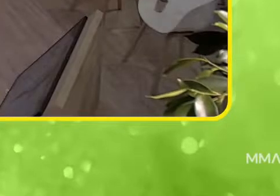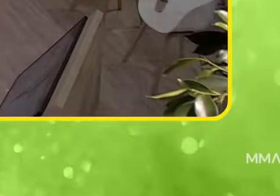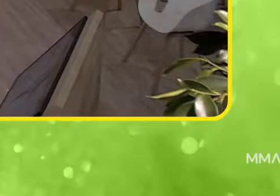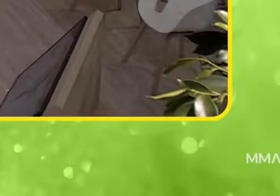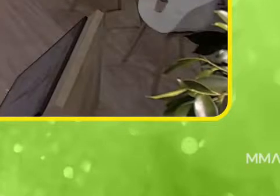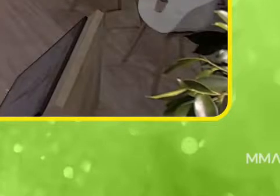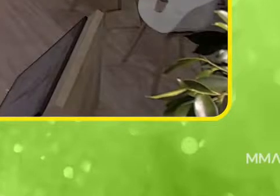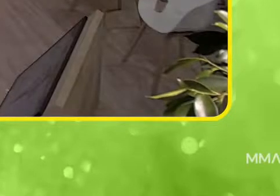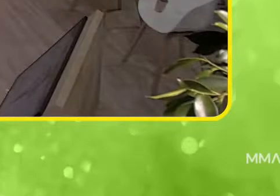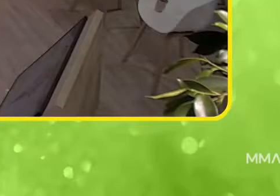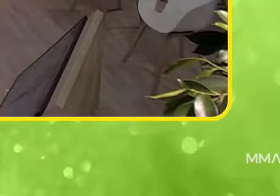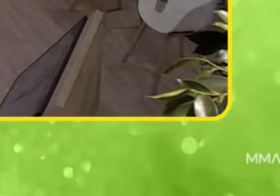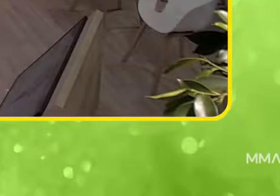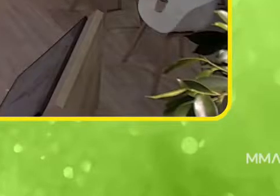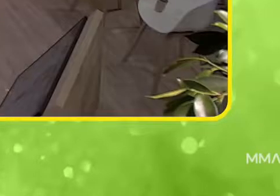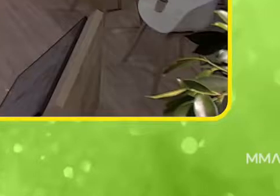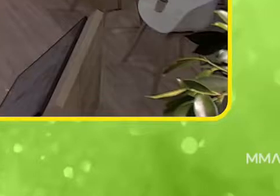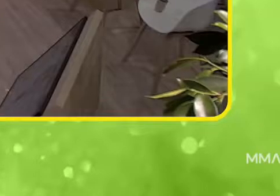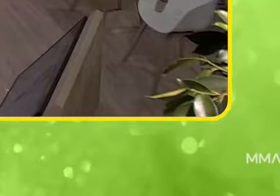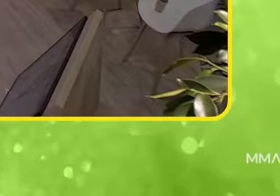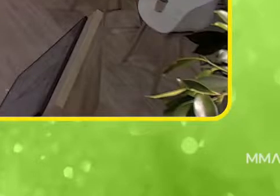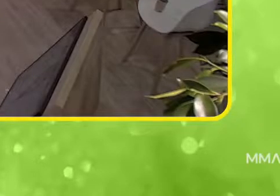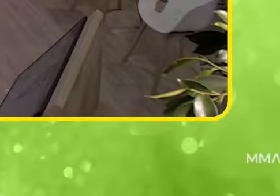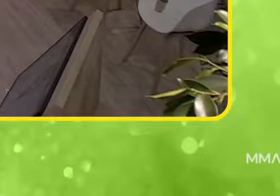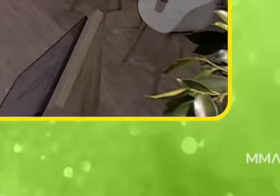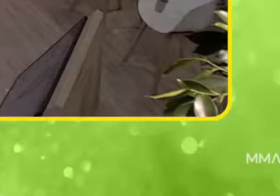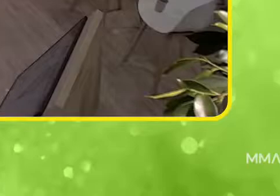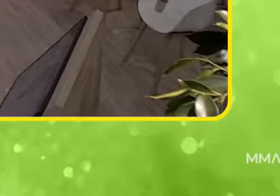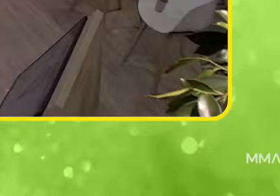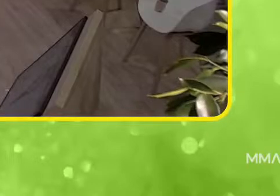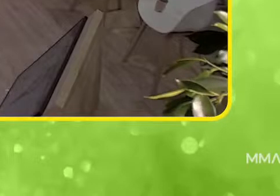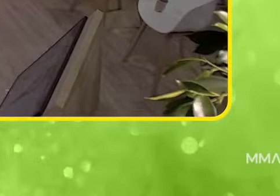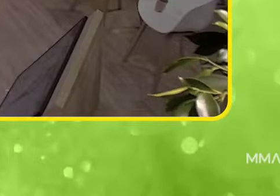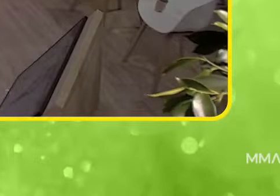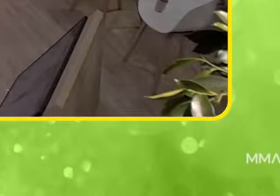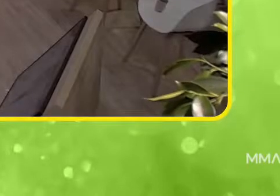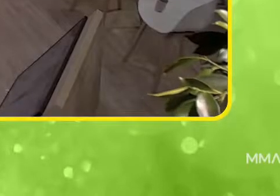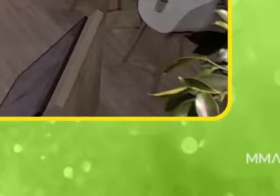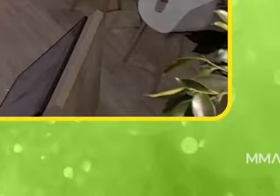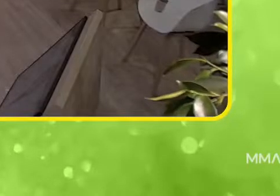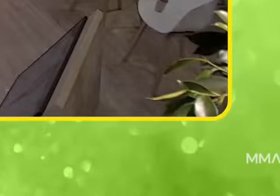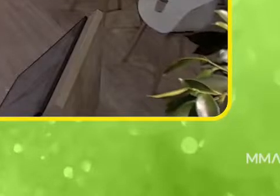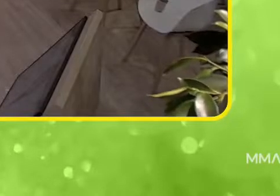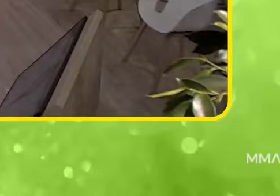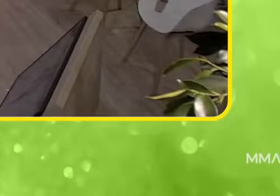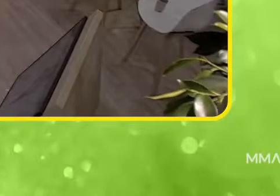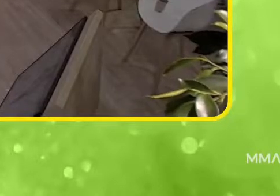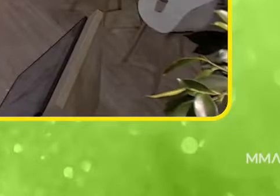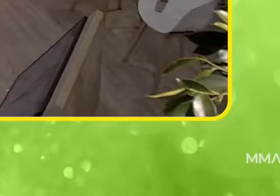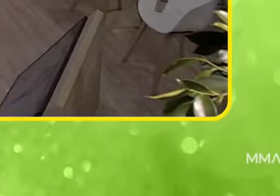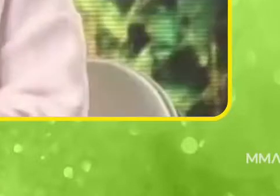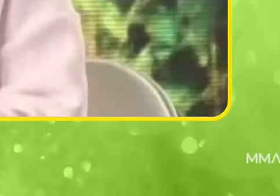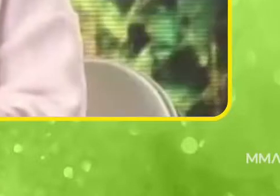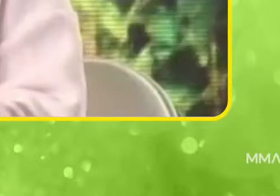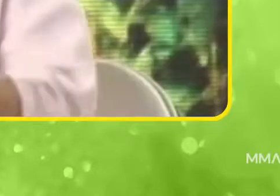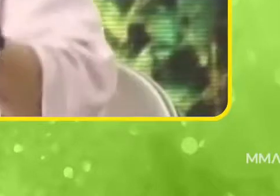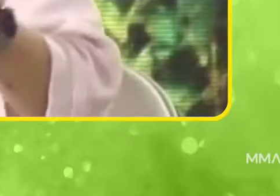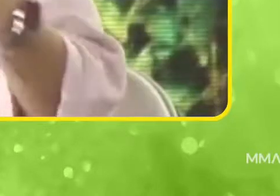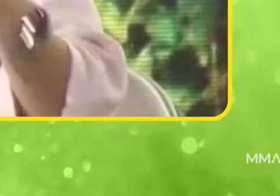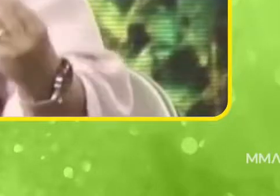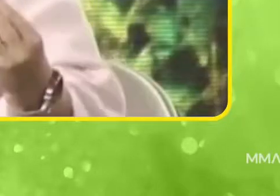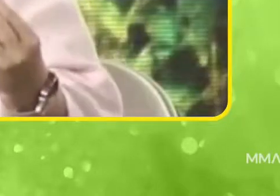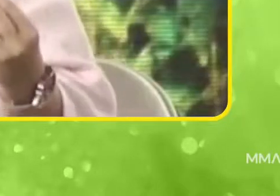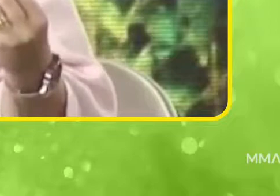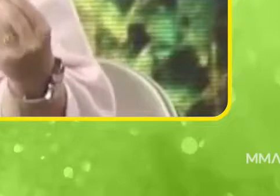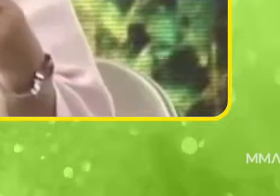tão importante que é a recuperação da vegetação nativa e que ele é importante para o